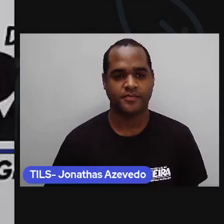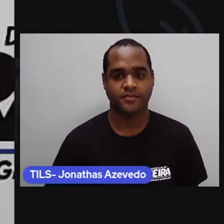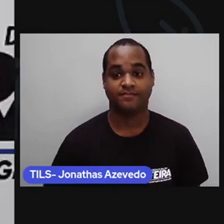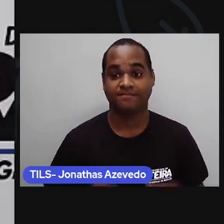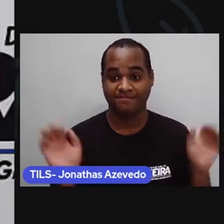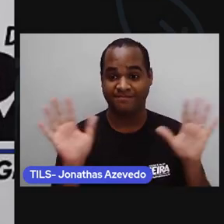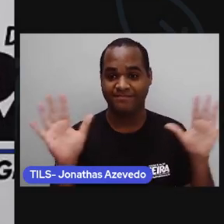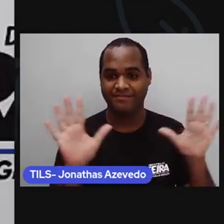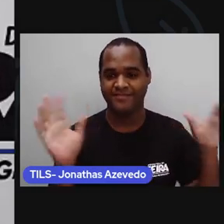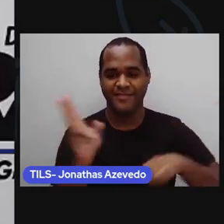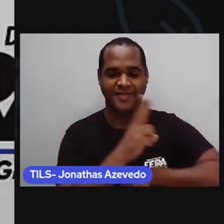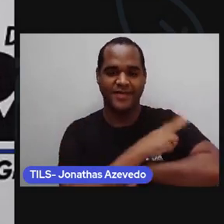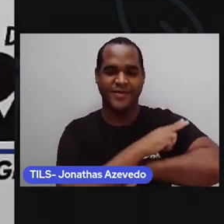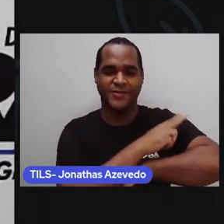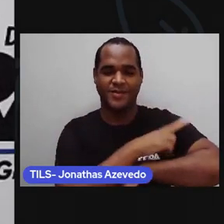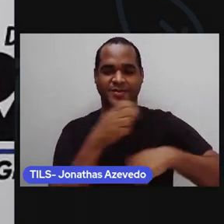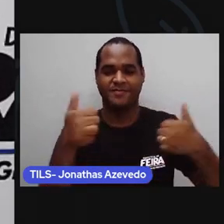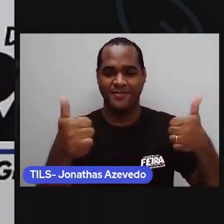Olá, segundo ano!